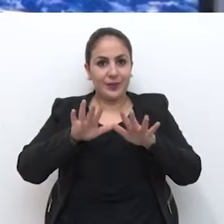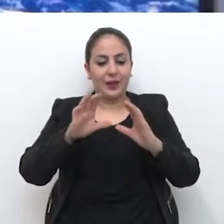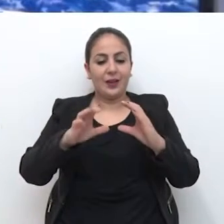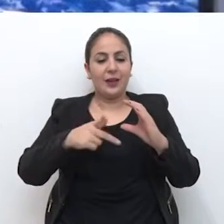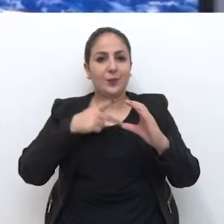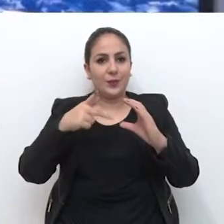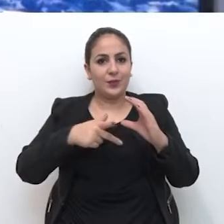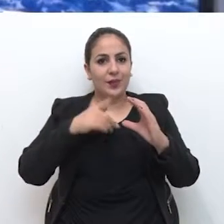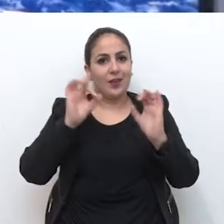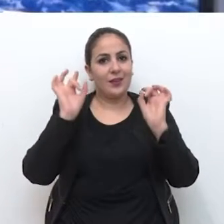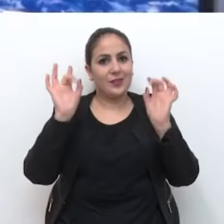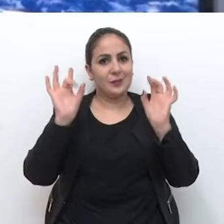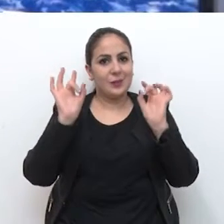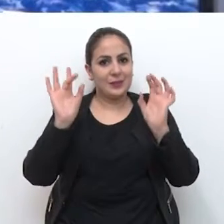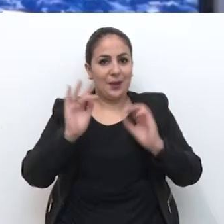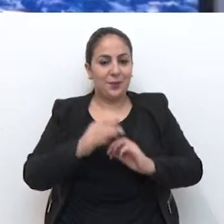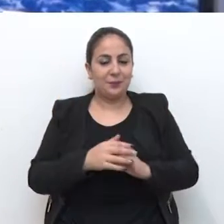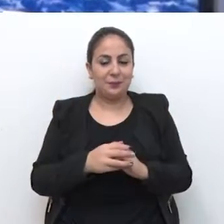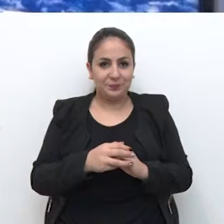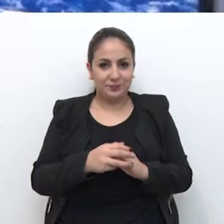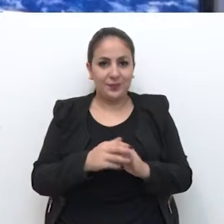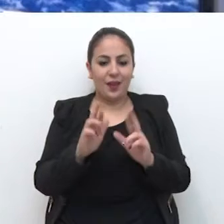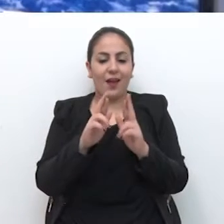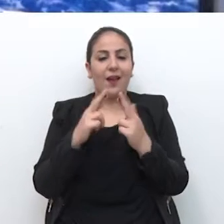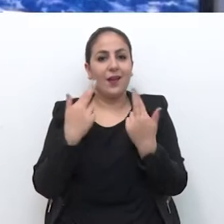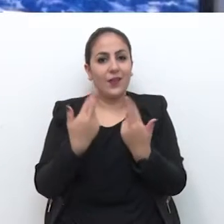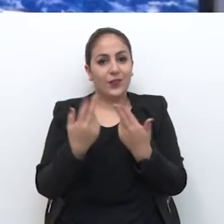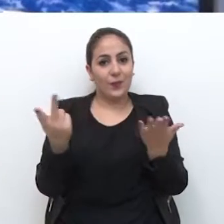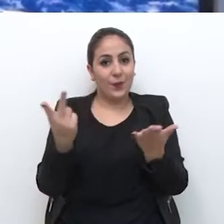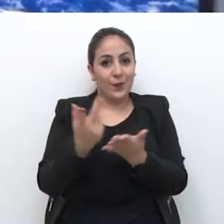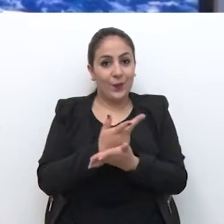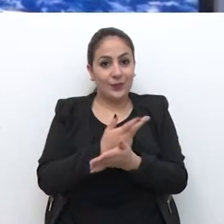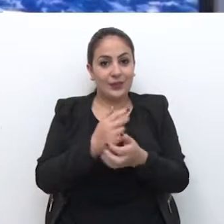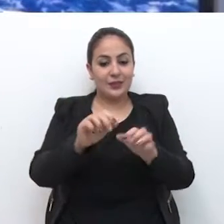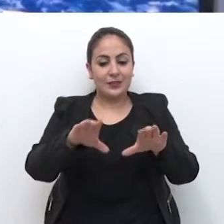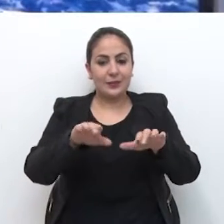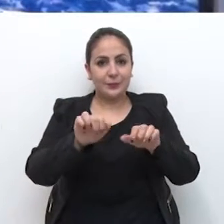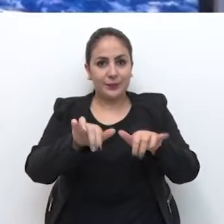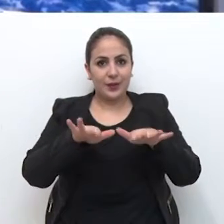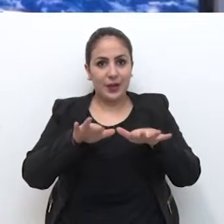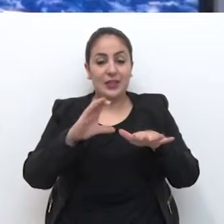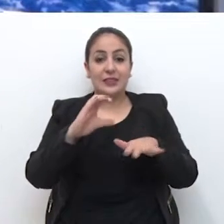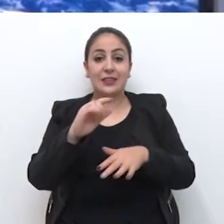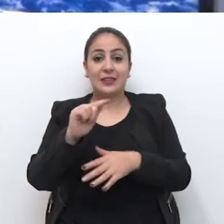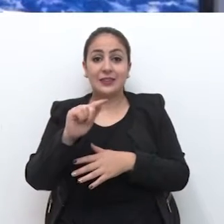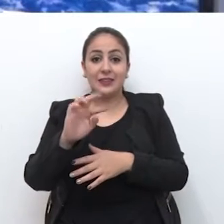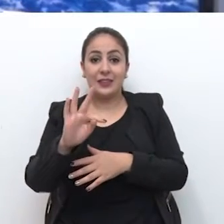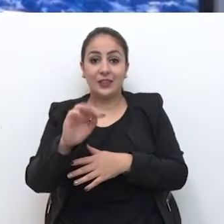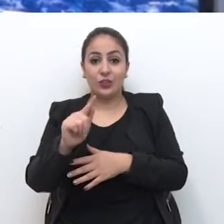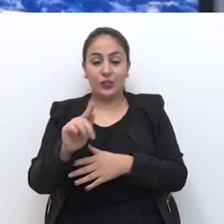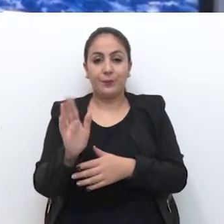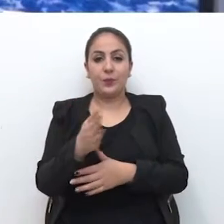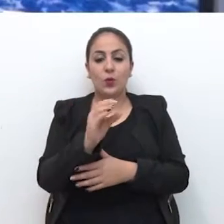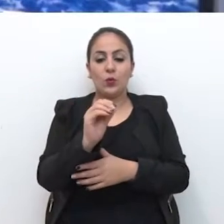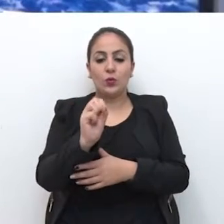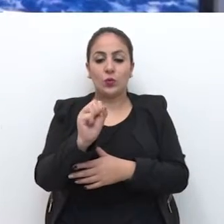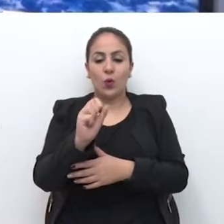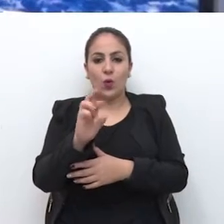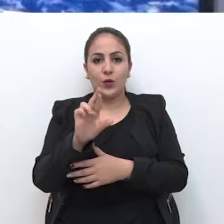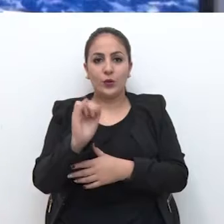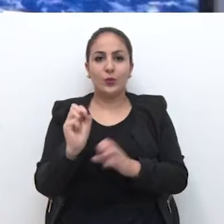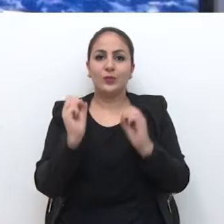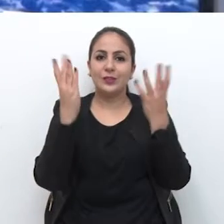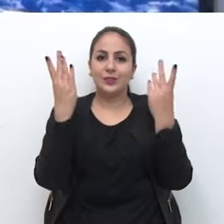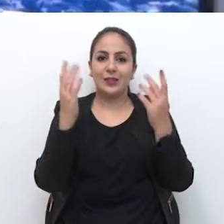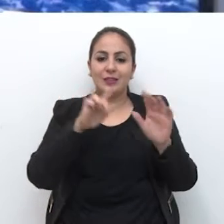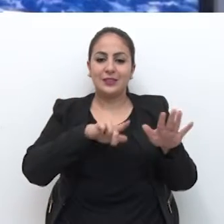Câmara de Vereadores será especial. A reunião vai acontecer no CTG Osório Porto em comemoração à Semana